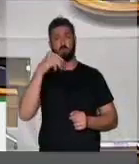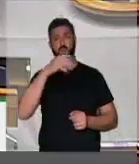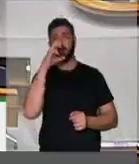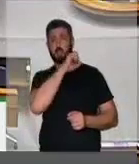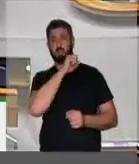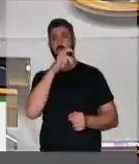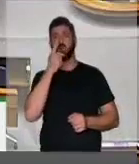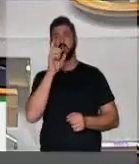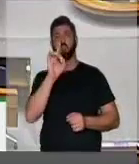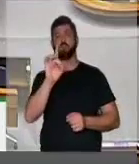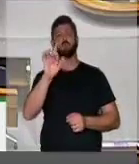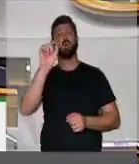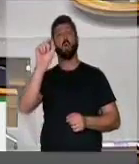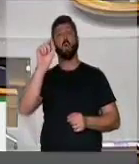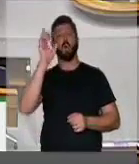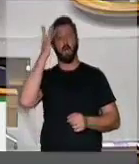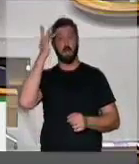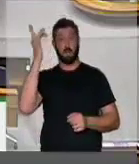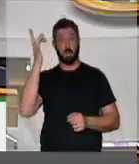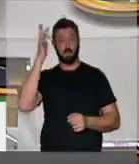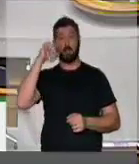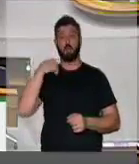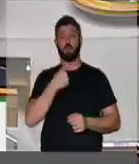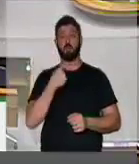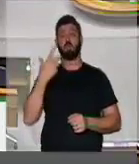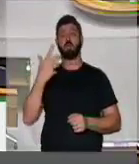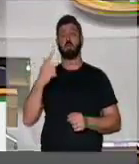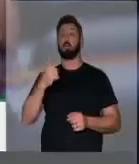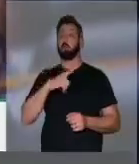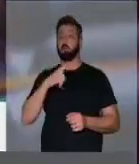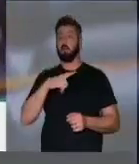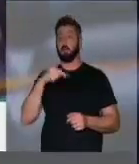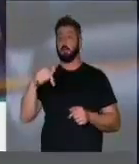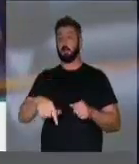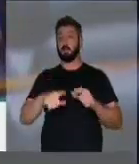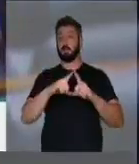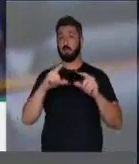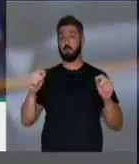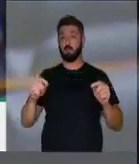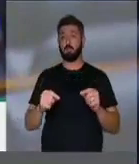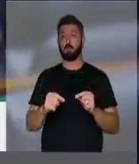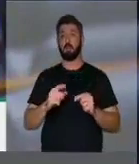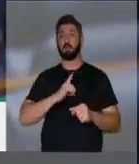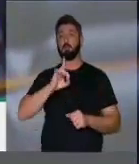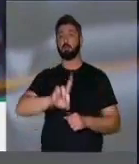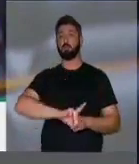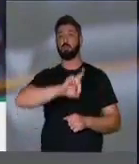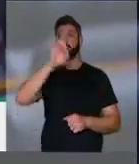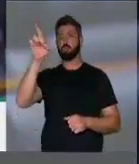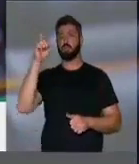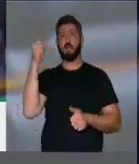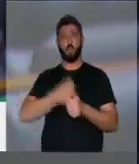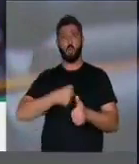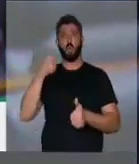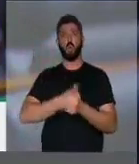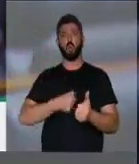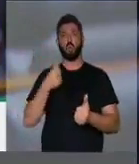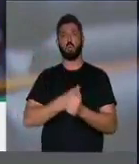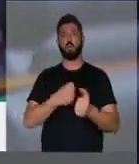Um registro aqui, dizer que amanhã nós vamos viver aqui em Brasília um dia de luta